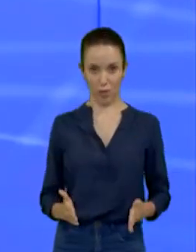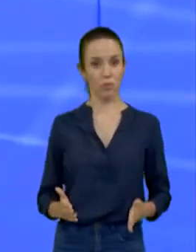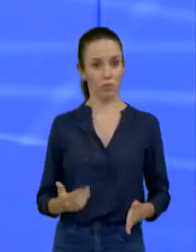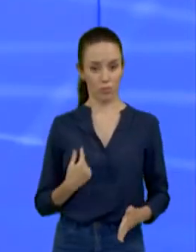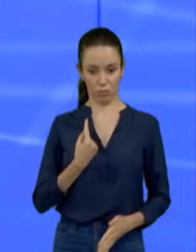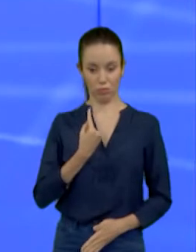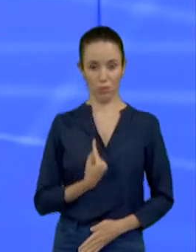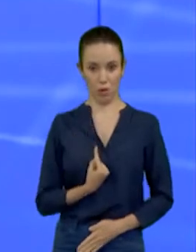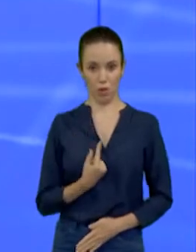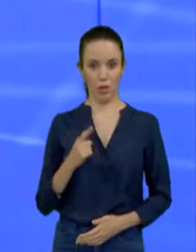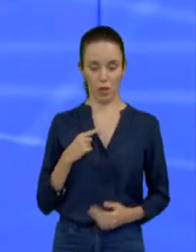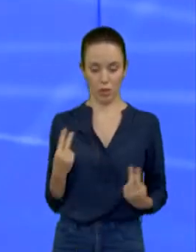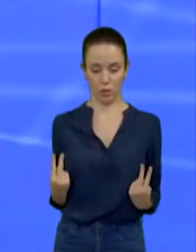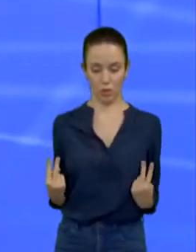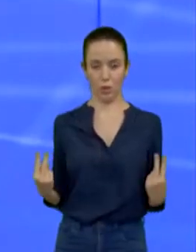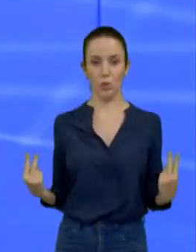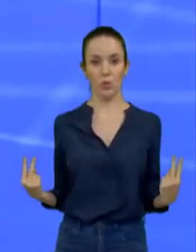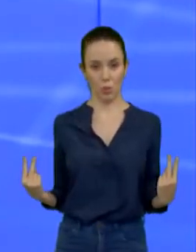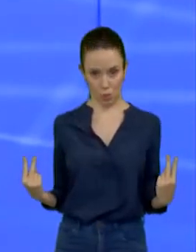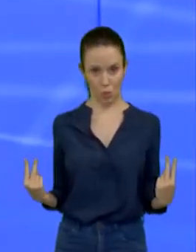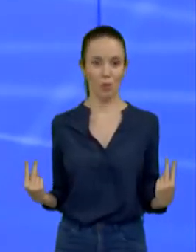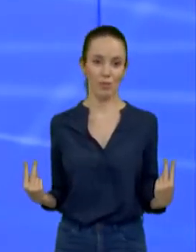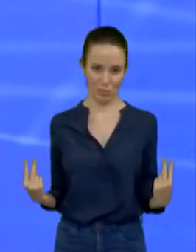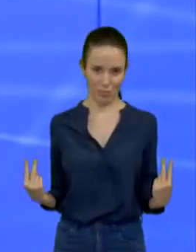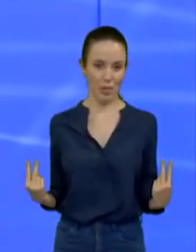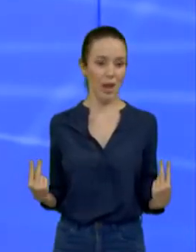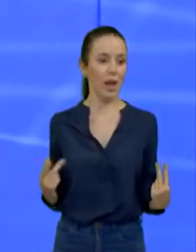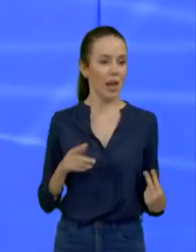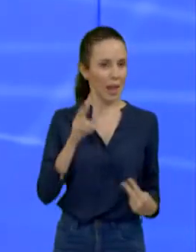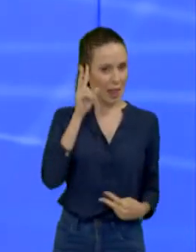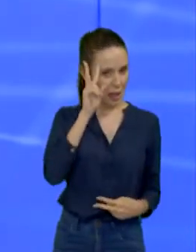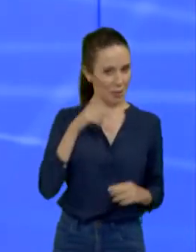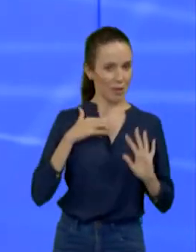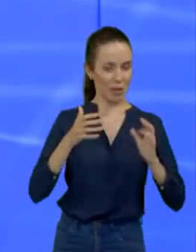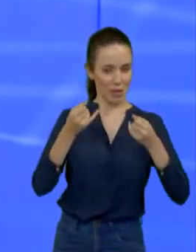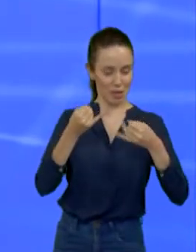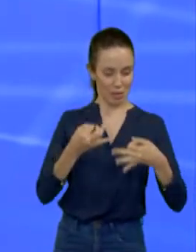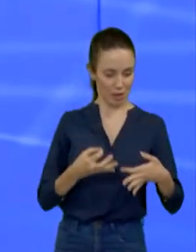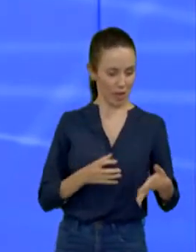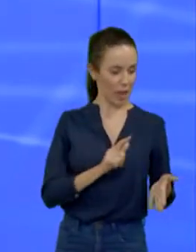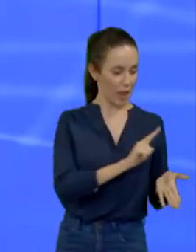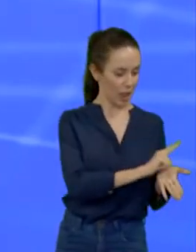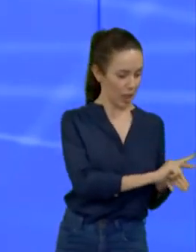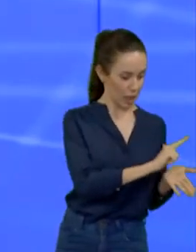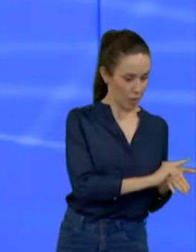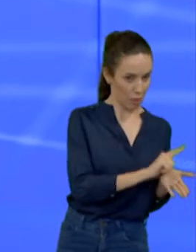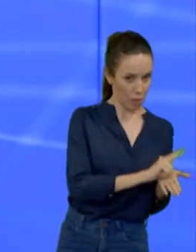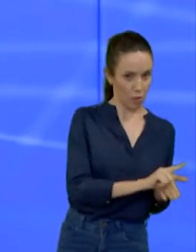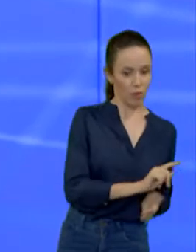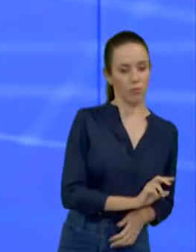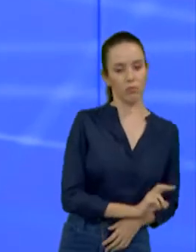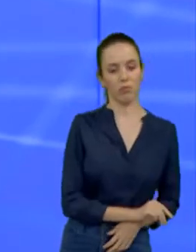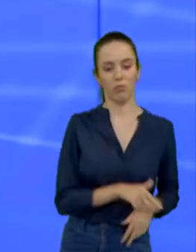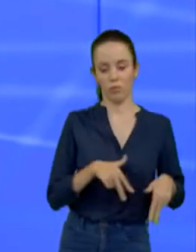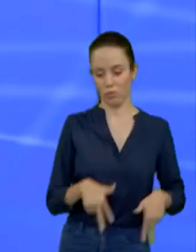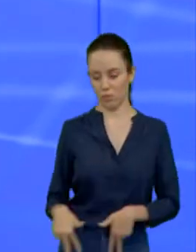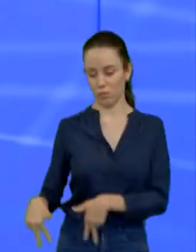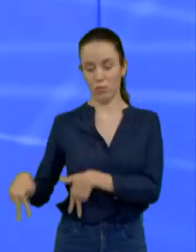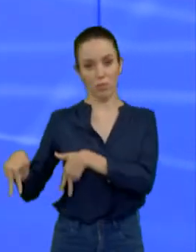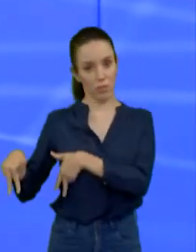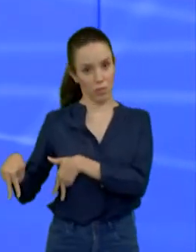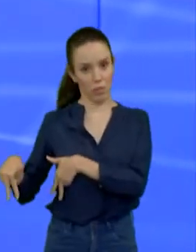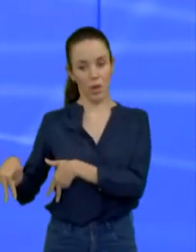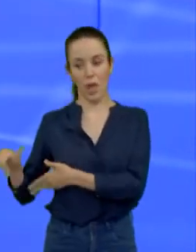enquanto dois são utilizados, os outros dois são higienizados. A gente tem toda a preocupação com os candidatos e também com toda a equipe que trabalha